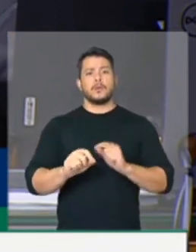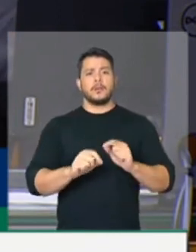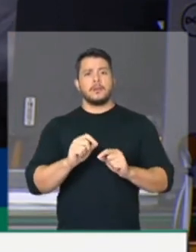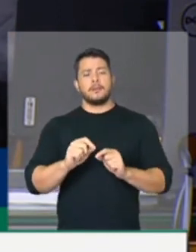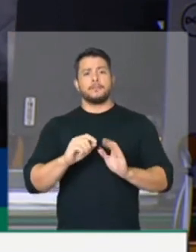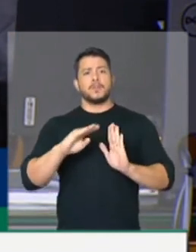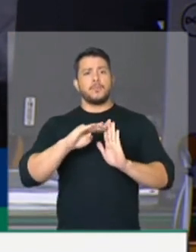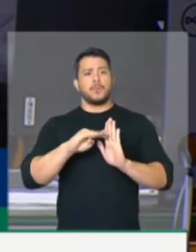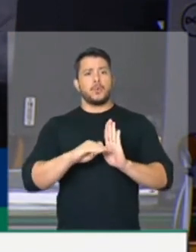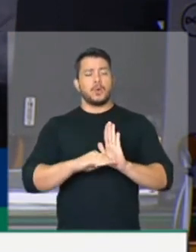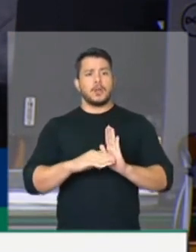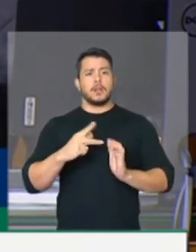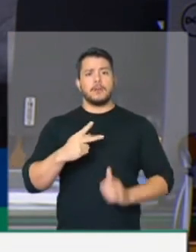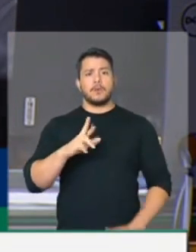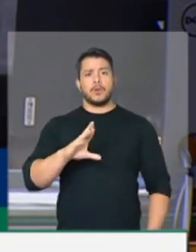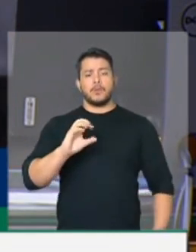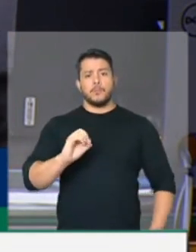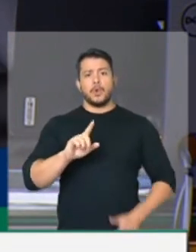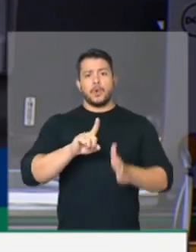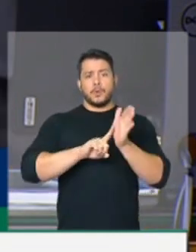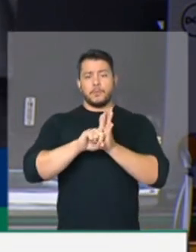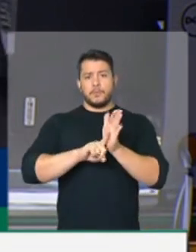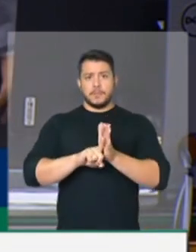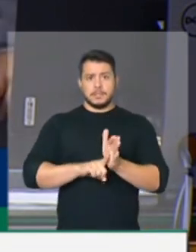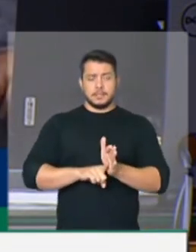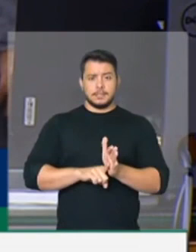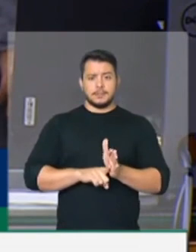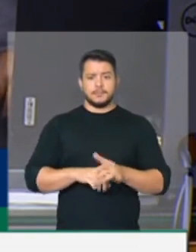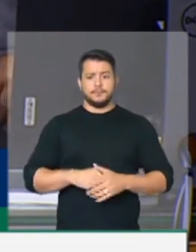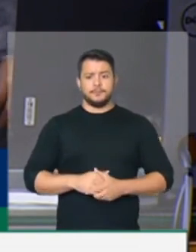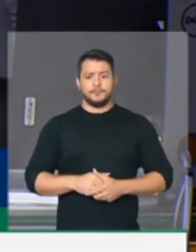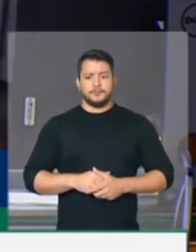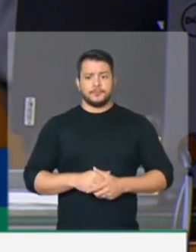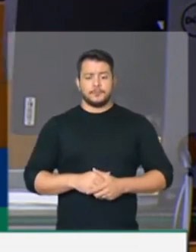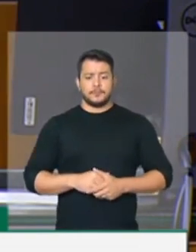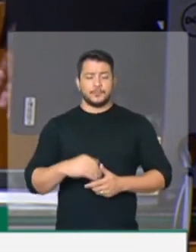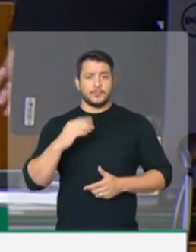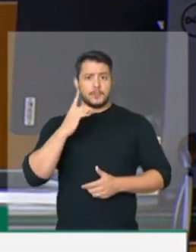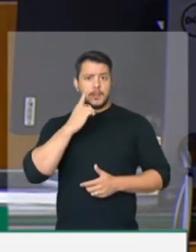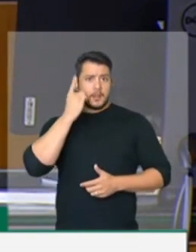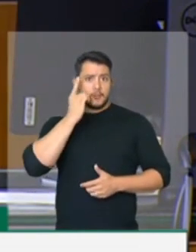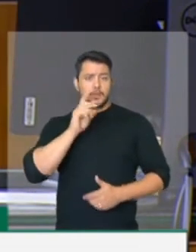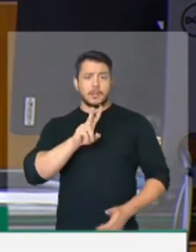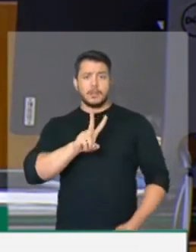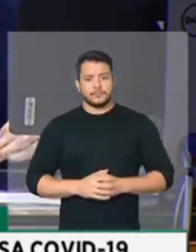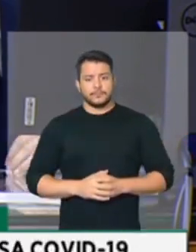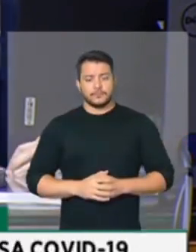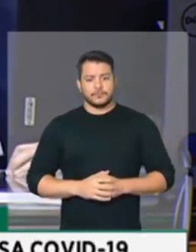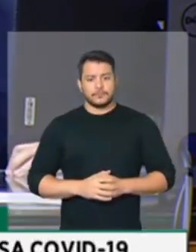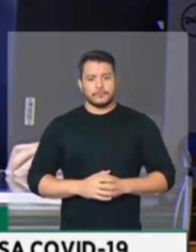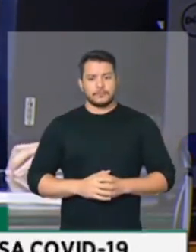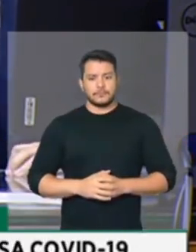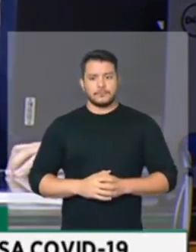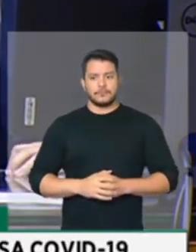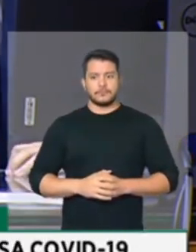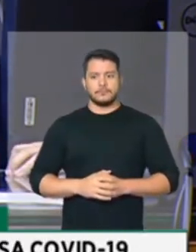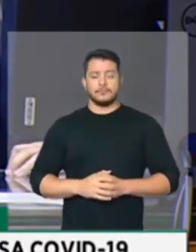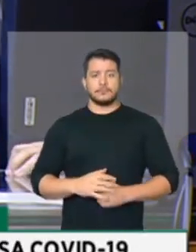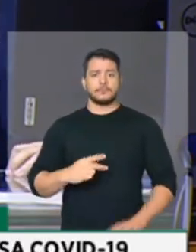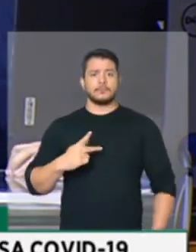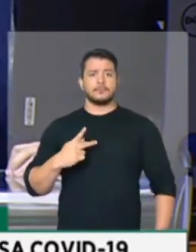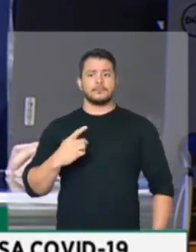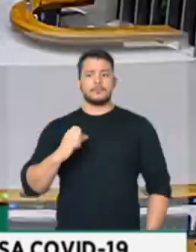de saúde pública decorrente da pandemia de convite para encaminhar o requerimento a favor do deputado Vitor Hugo. Orienta o pessoal.